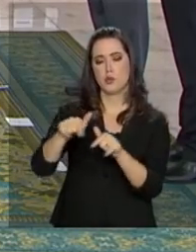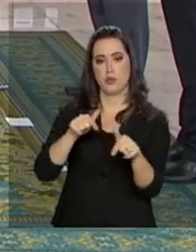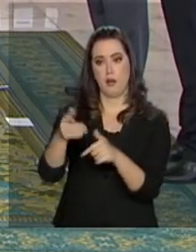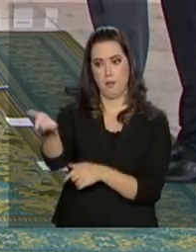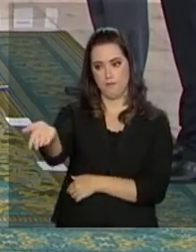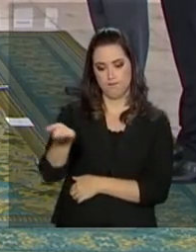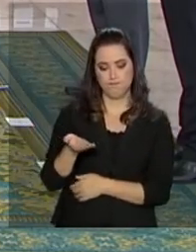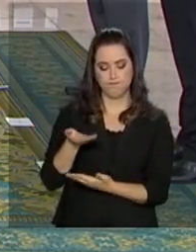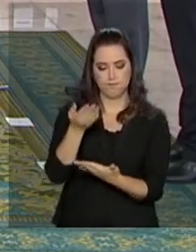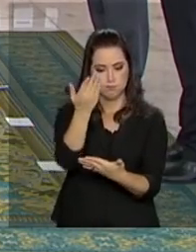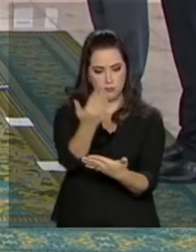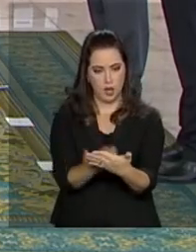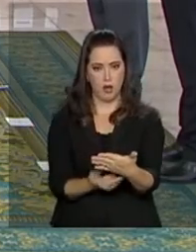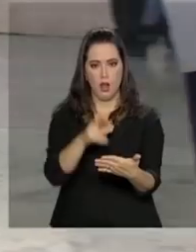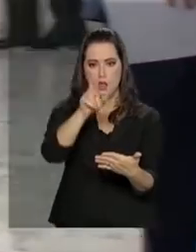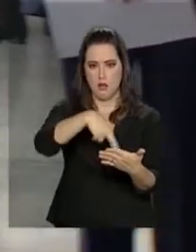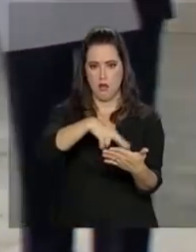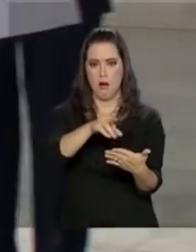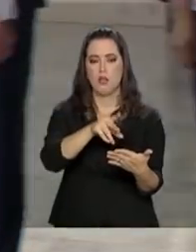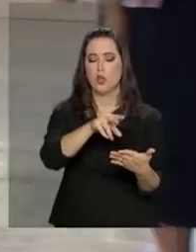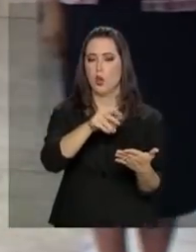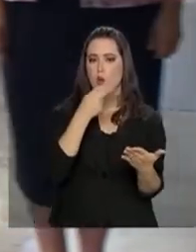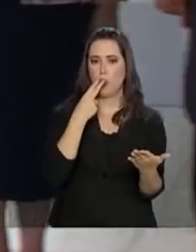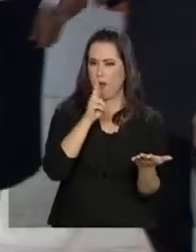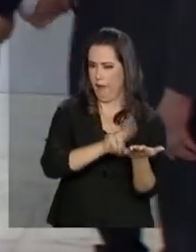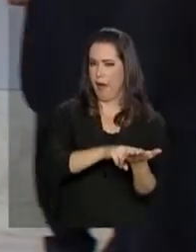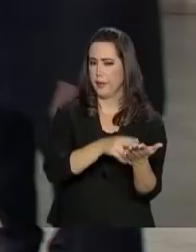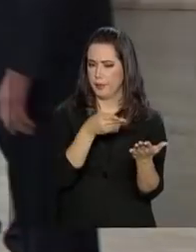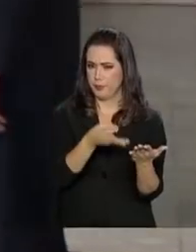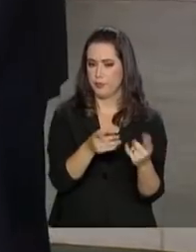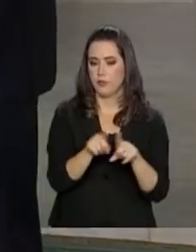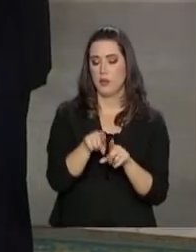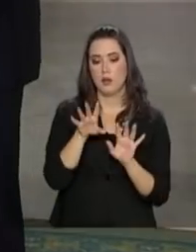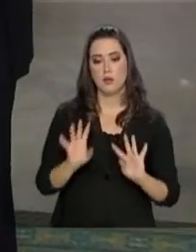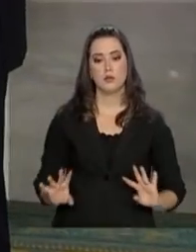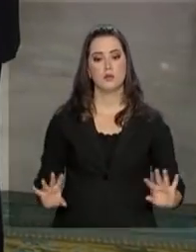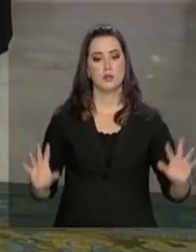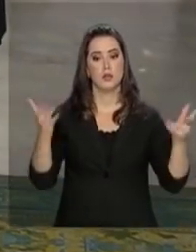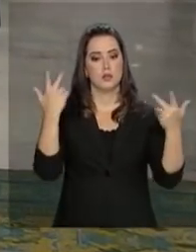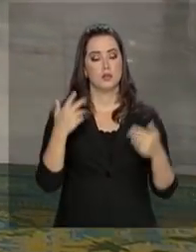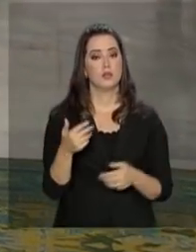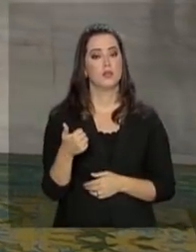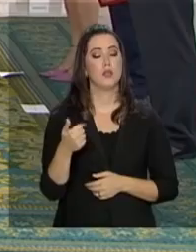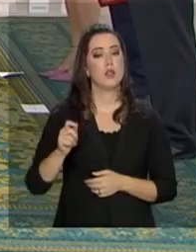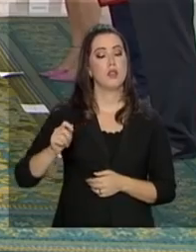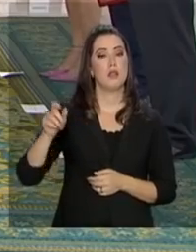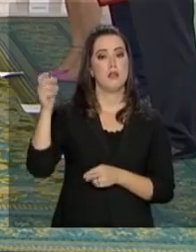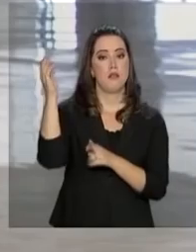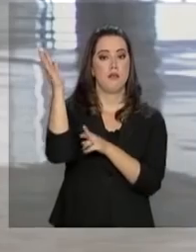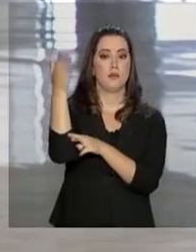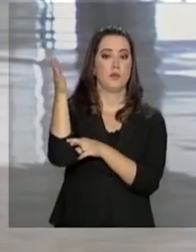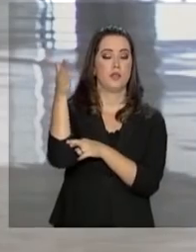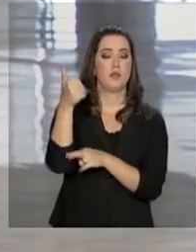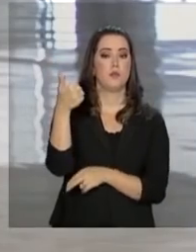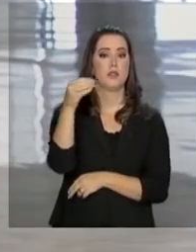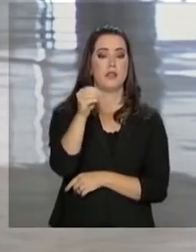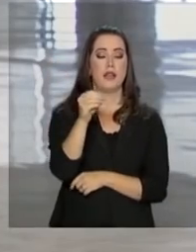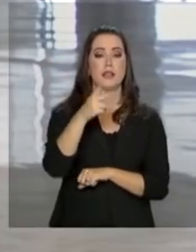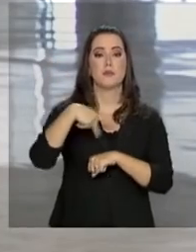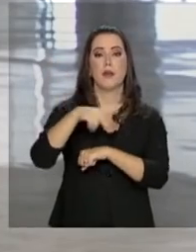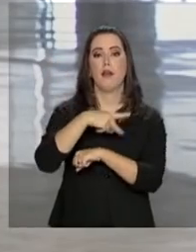desses diplomatas aqui no Brasil. Participaram da cerimônia embaixadores de 10 países. Irlanda,